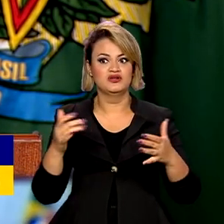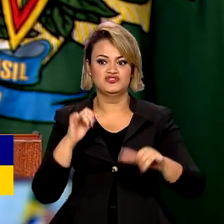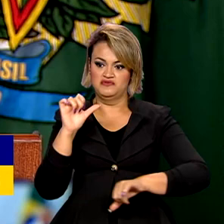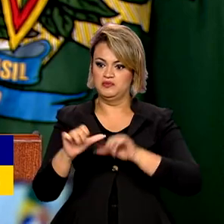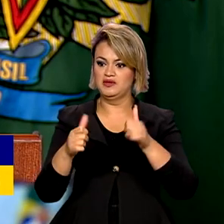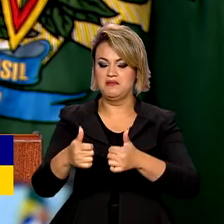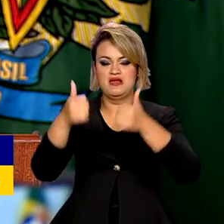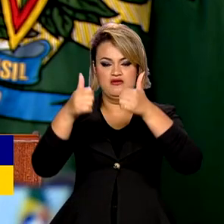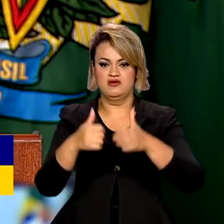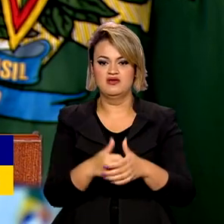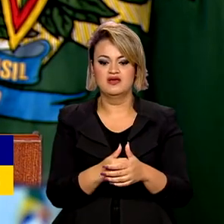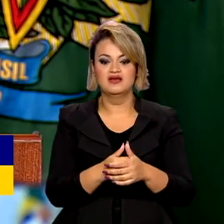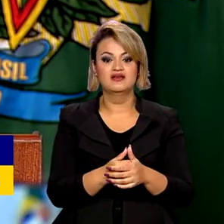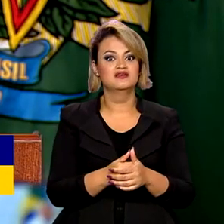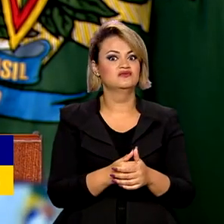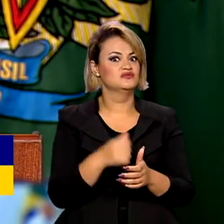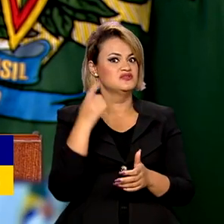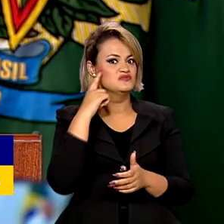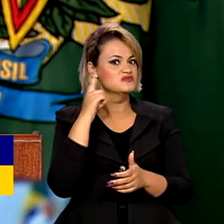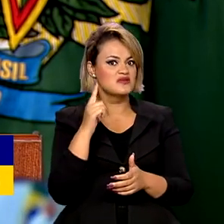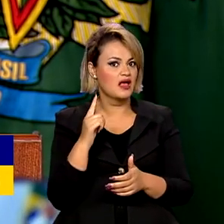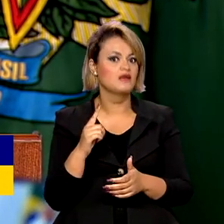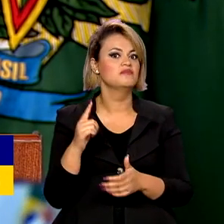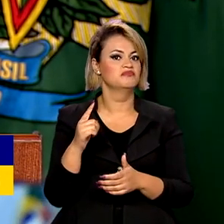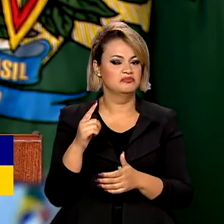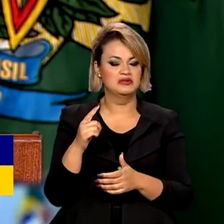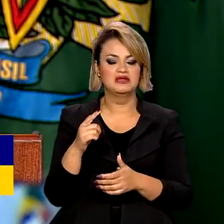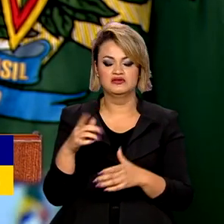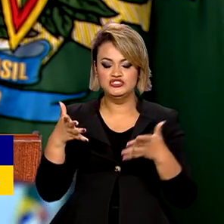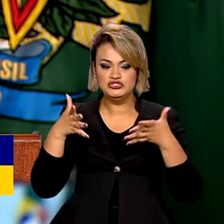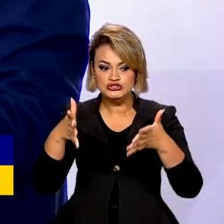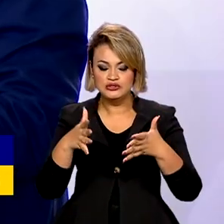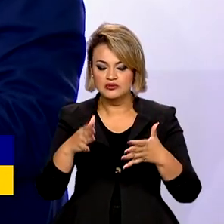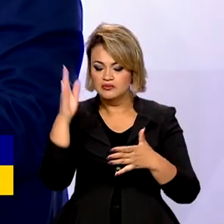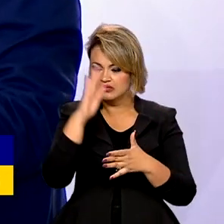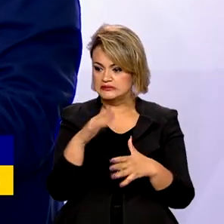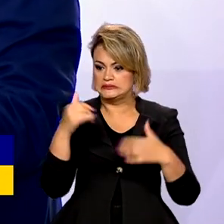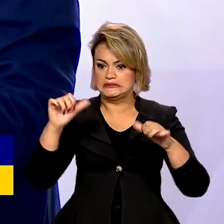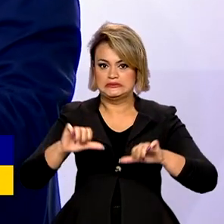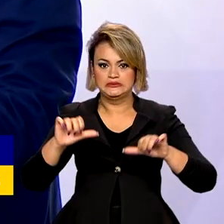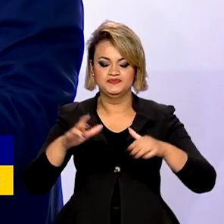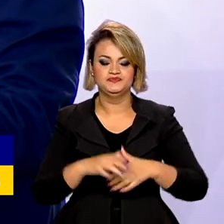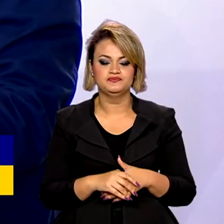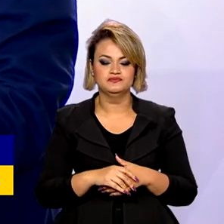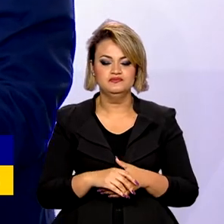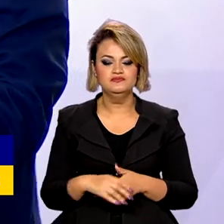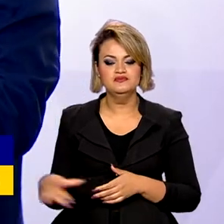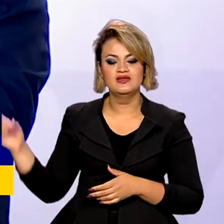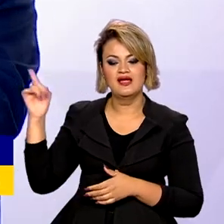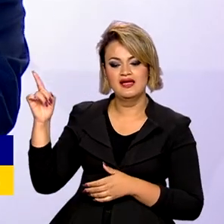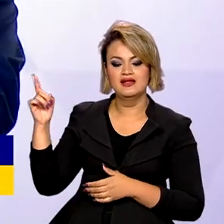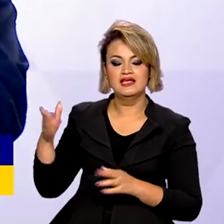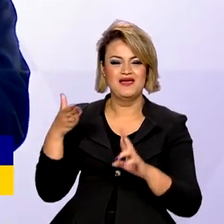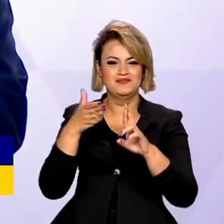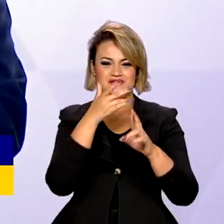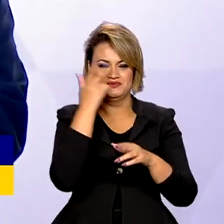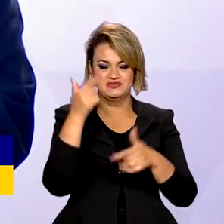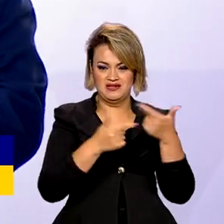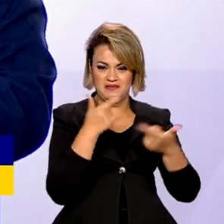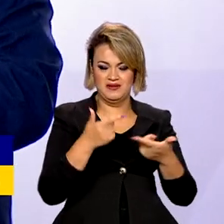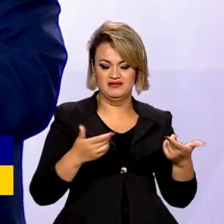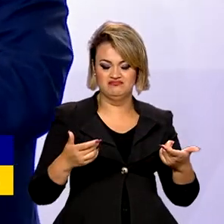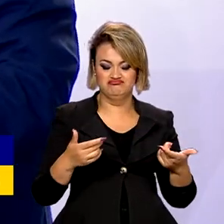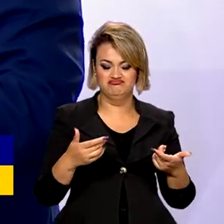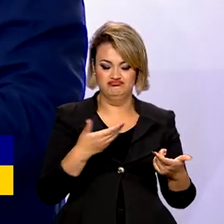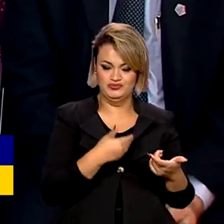noção do desmonte que nós encontramos nesse país. Na avaliação do representante dos servidores, a medida